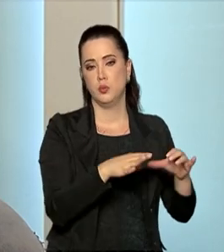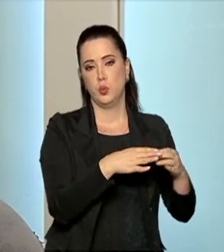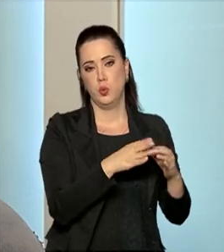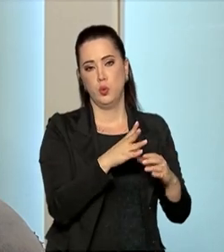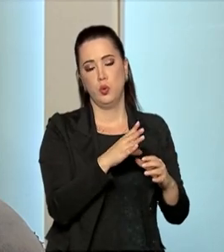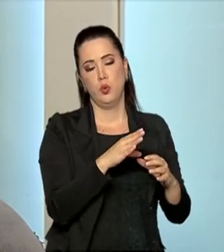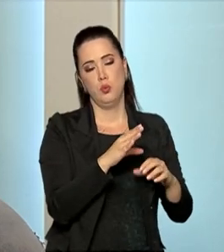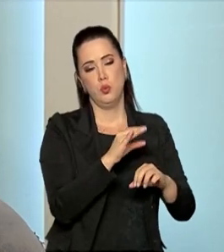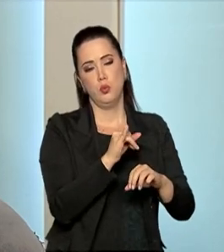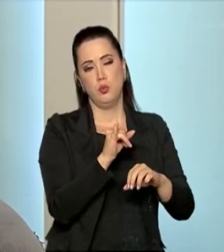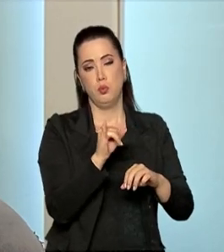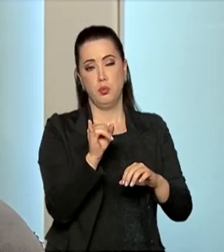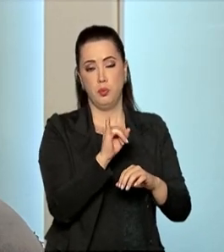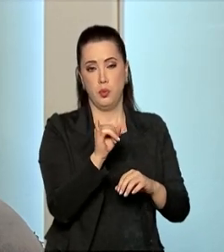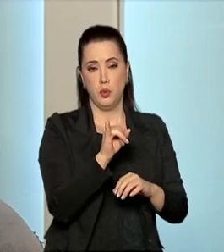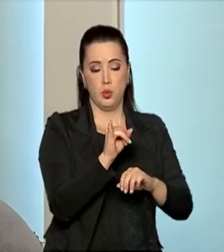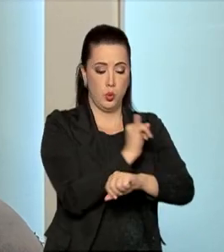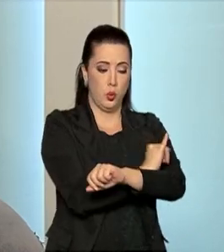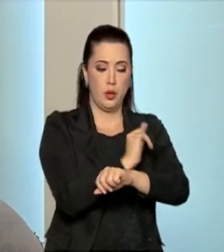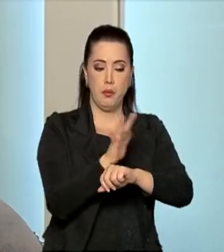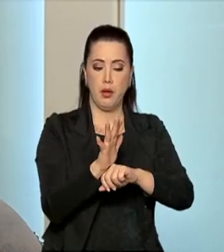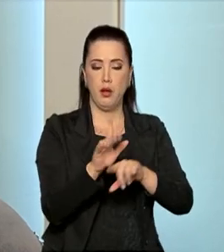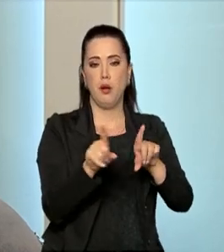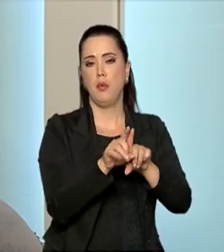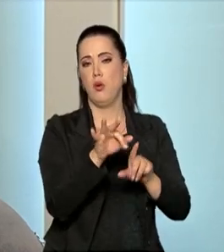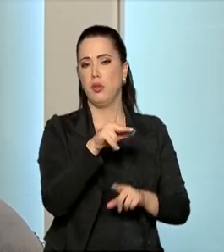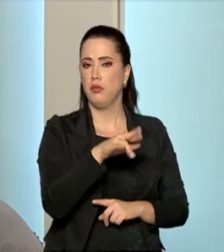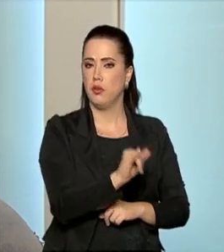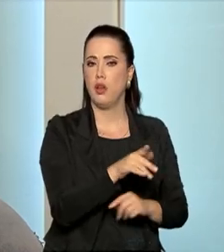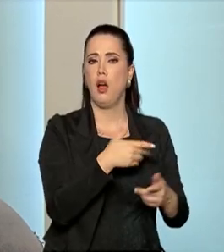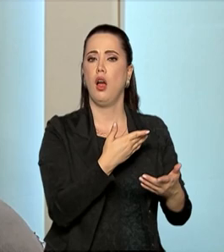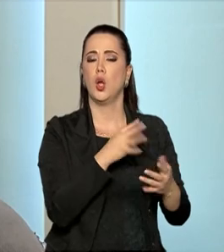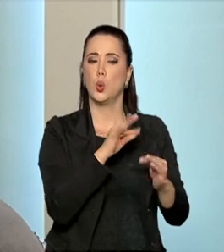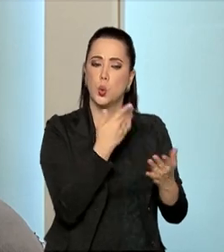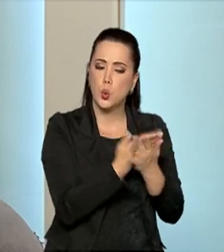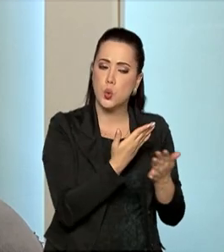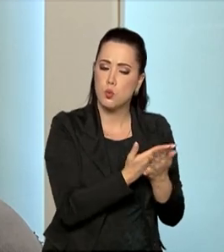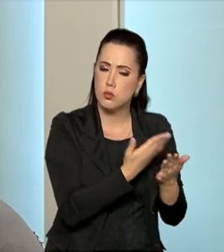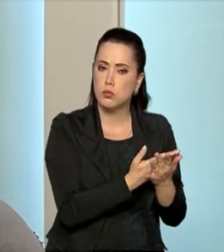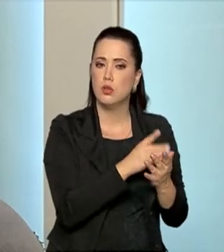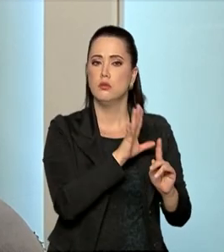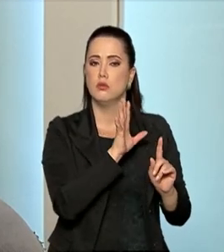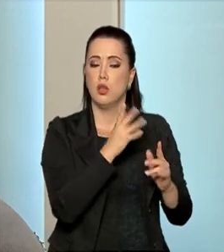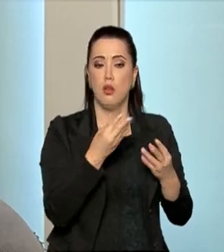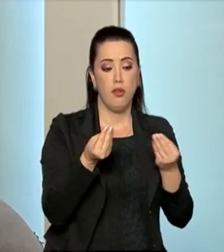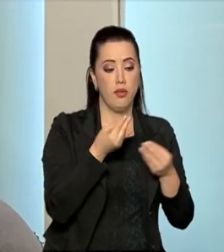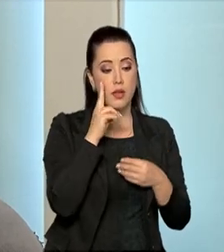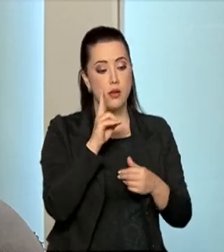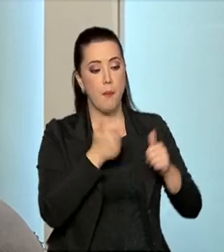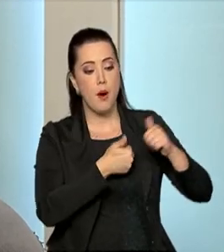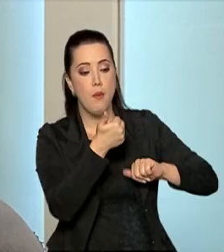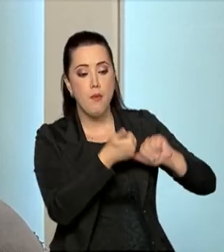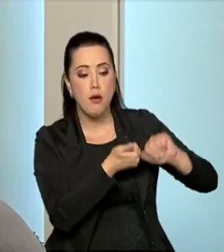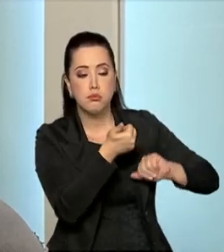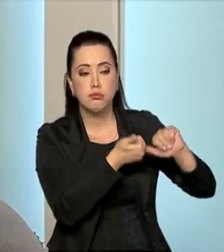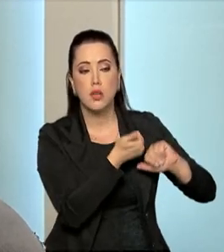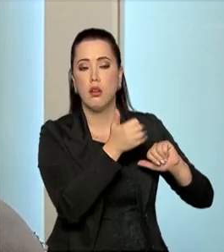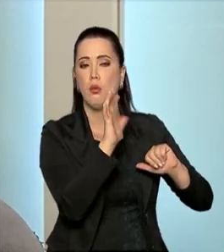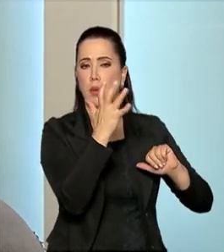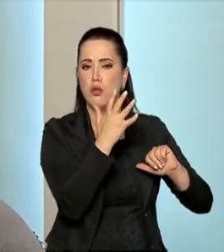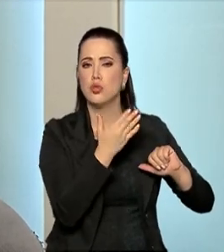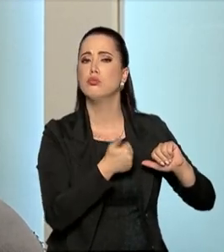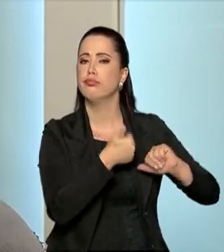feito de forma assodada, tudo é feito de forma estudada. Haverão estudos de impacto ambiental, haverá